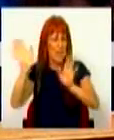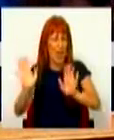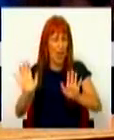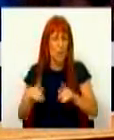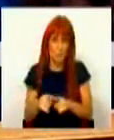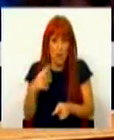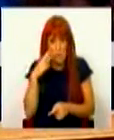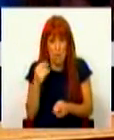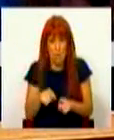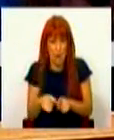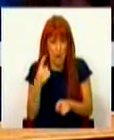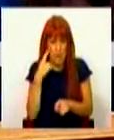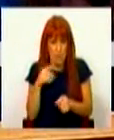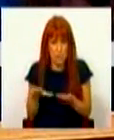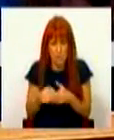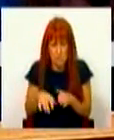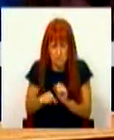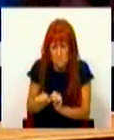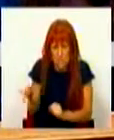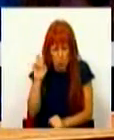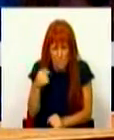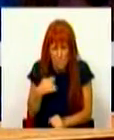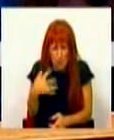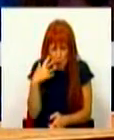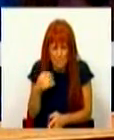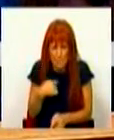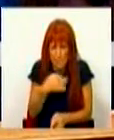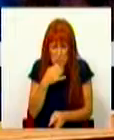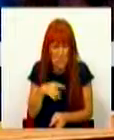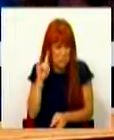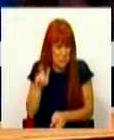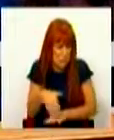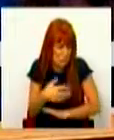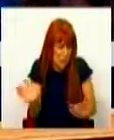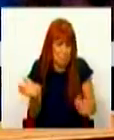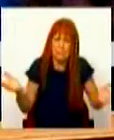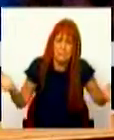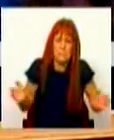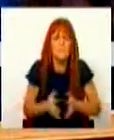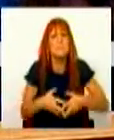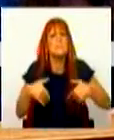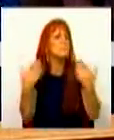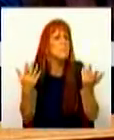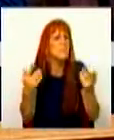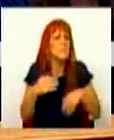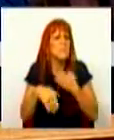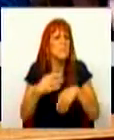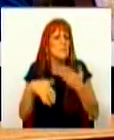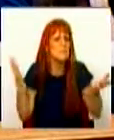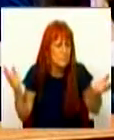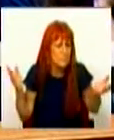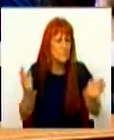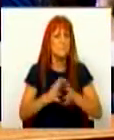É natural a atenção com que as bancadas da Opusão me está a ouvir, mas eu não estou a falar de nada importante. Portanto, siga a marcha.